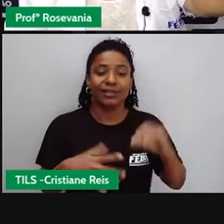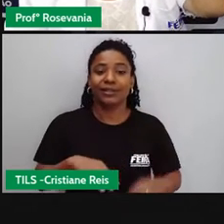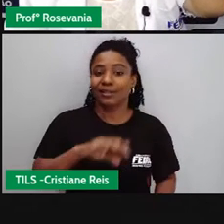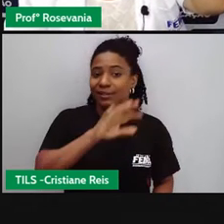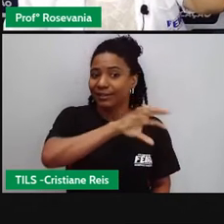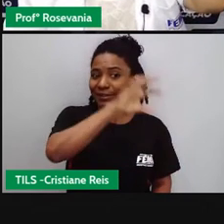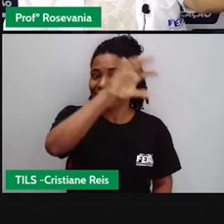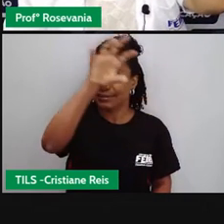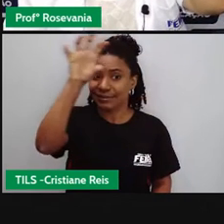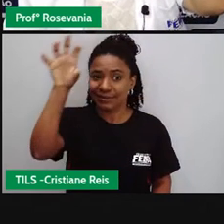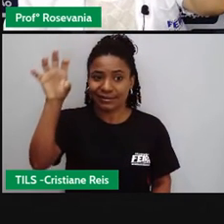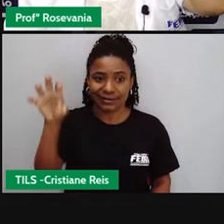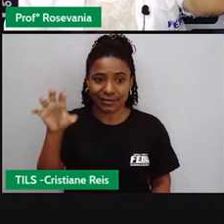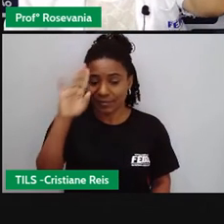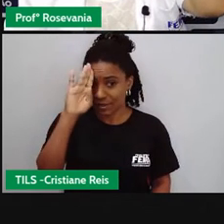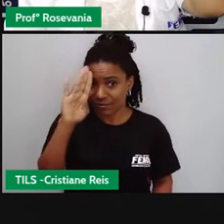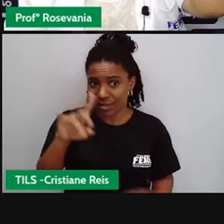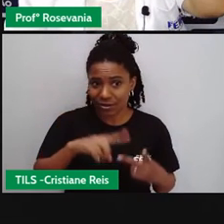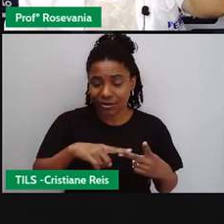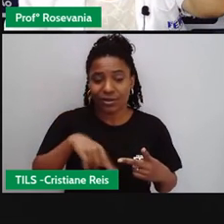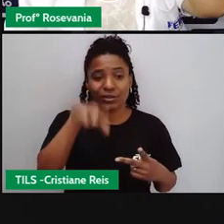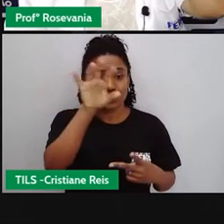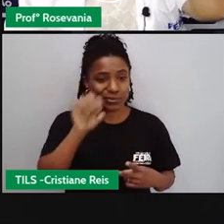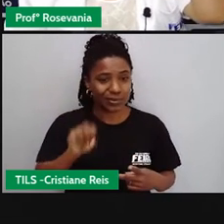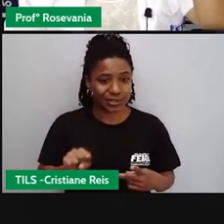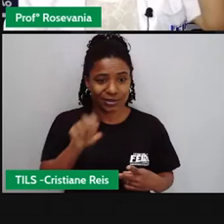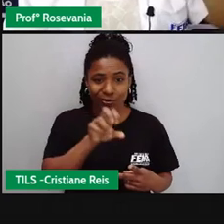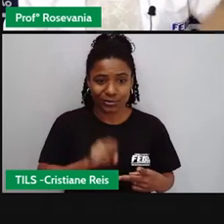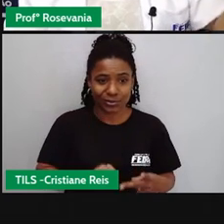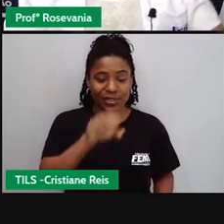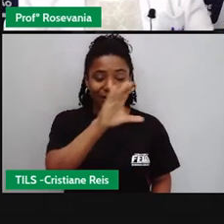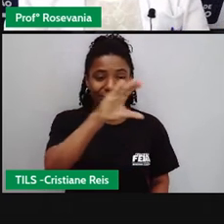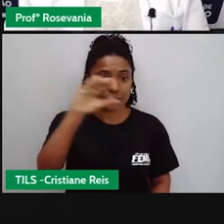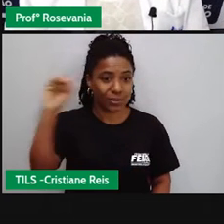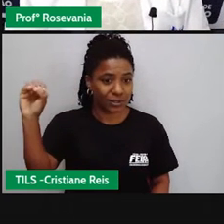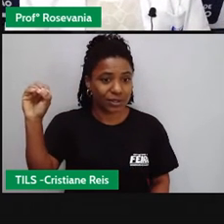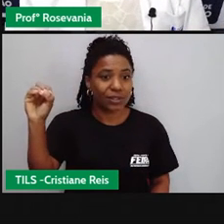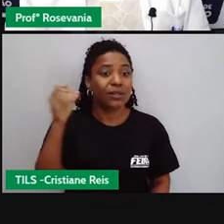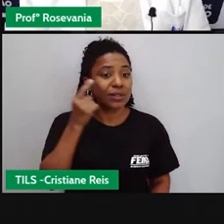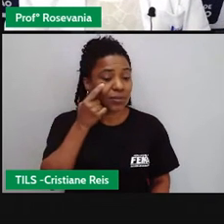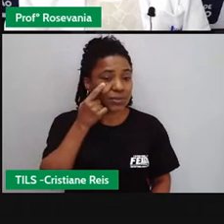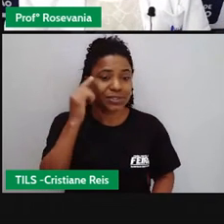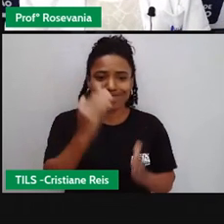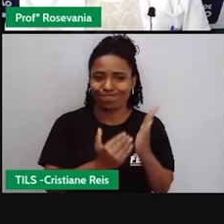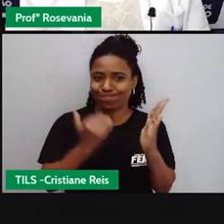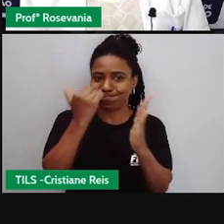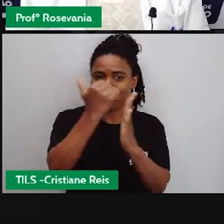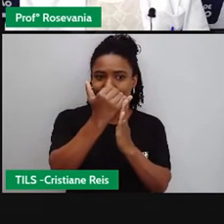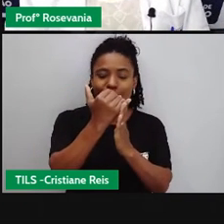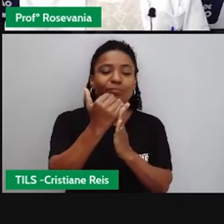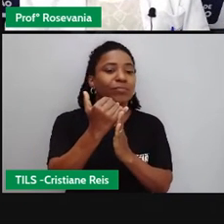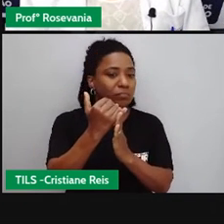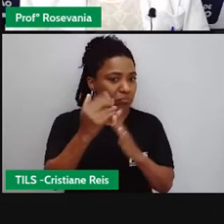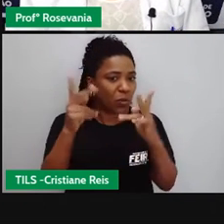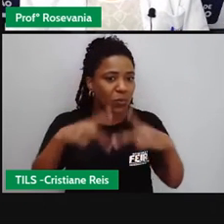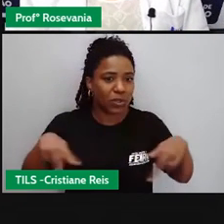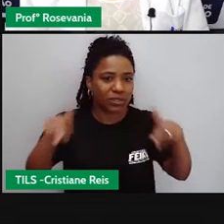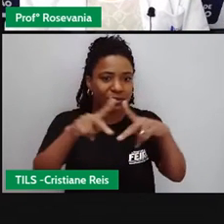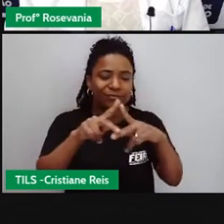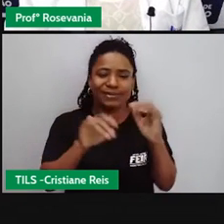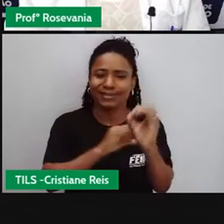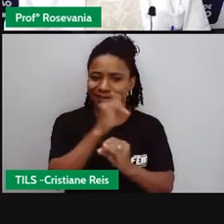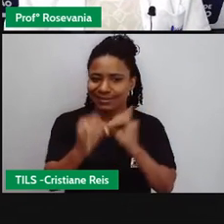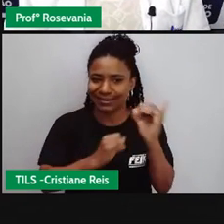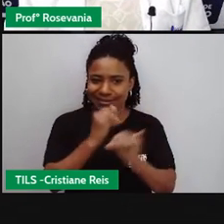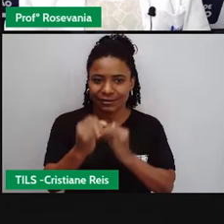que destacam, né, que é a região sudeste, sul e centro-oeste, com acima, né, da metade da população tendo acesso à internet.